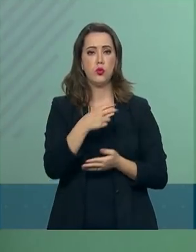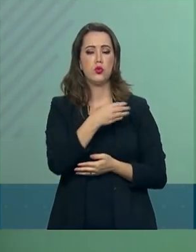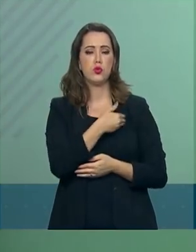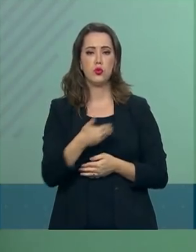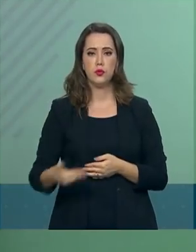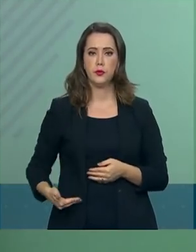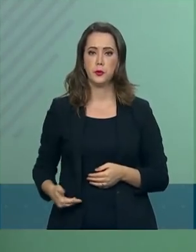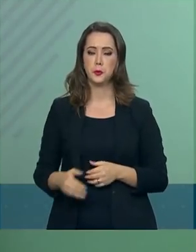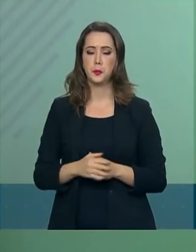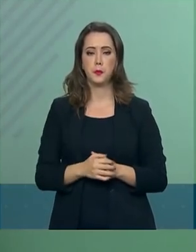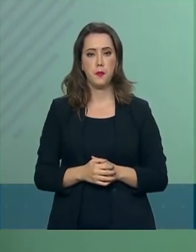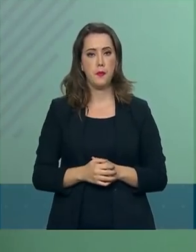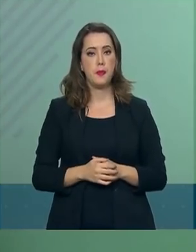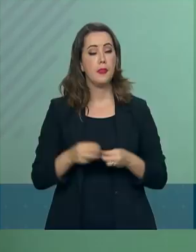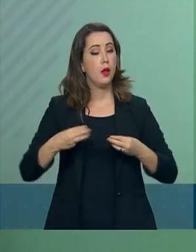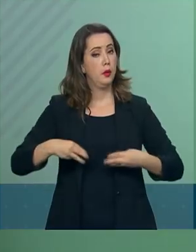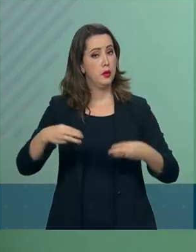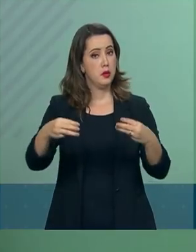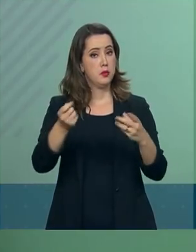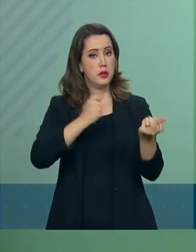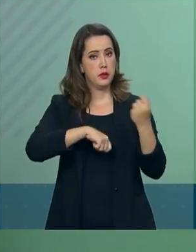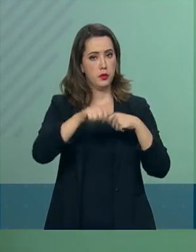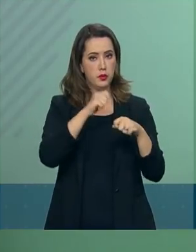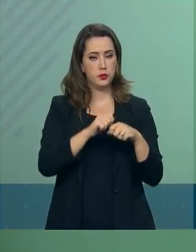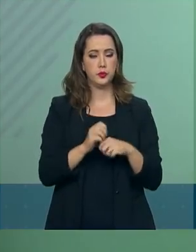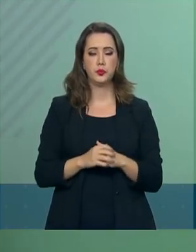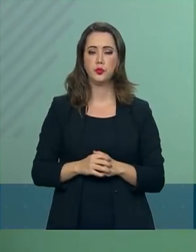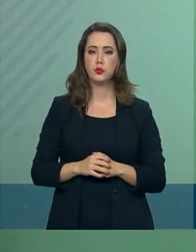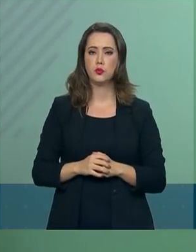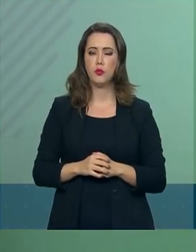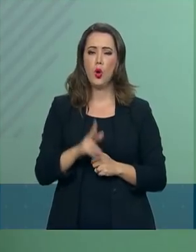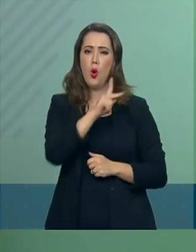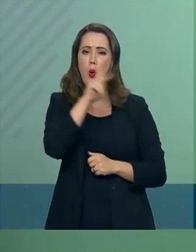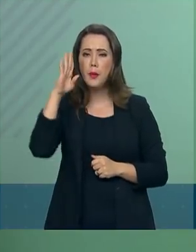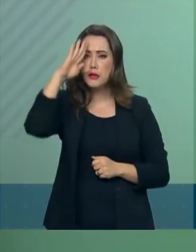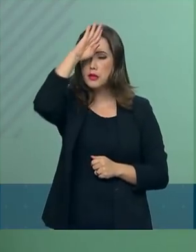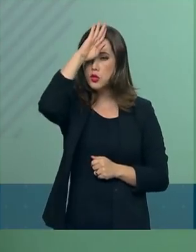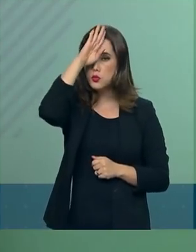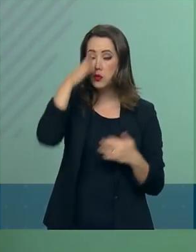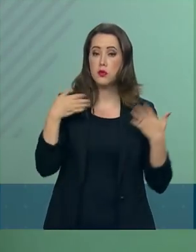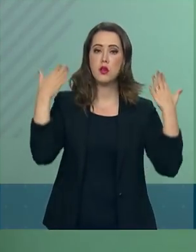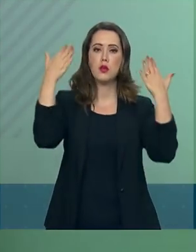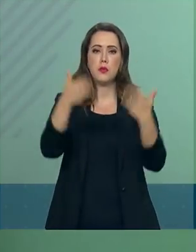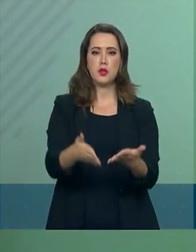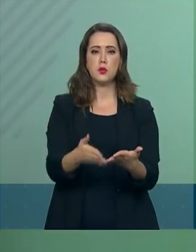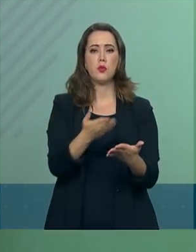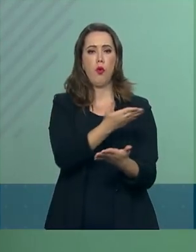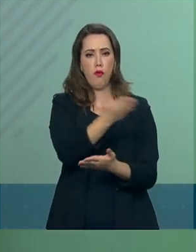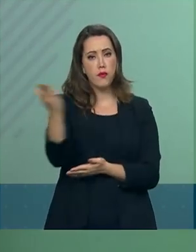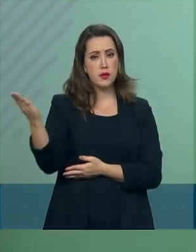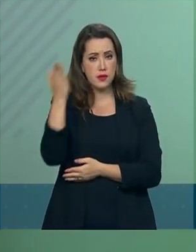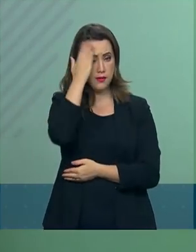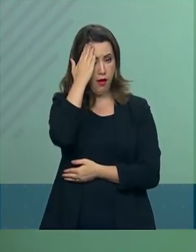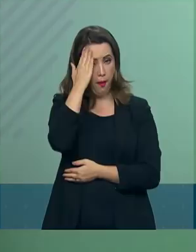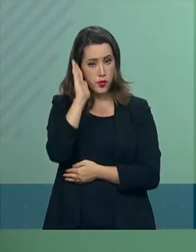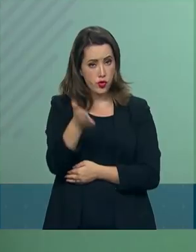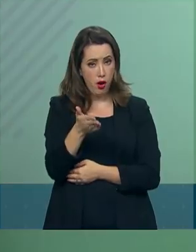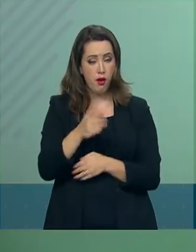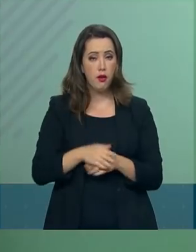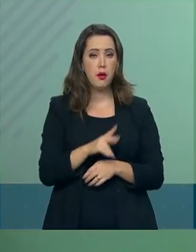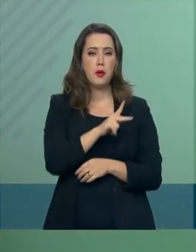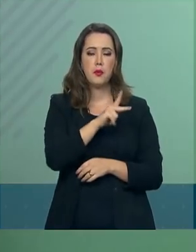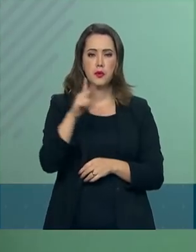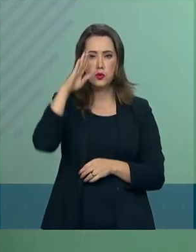Ministério da Economia. O presidente Bolsonaro participou, como é sabido por vocês, ontem, do